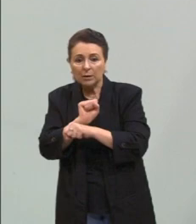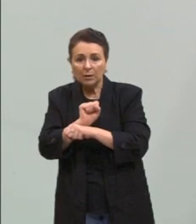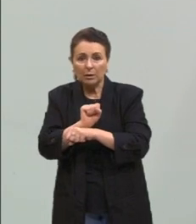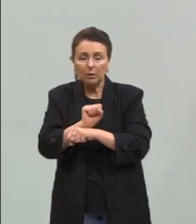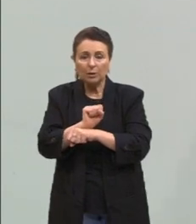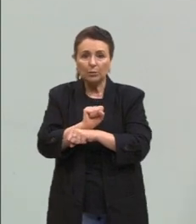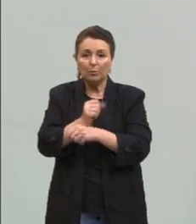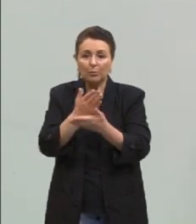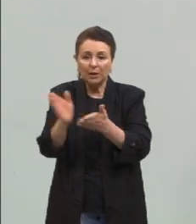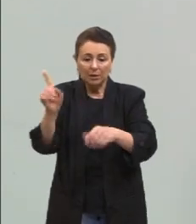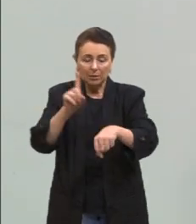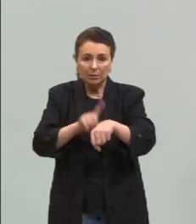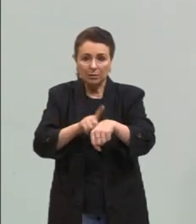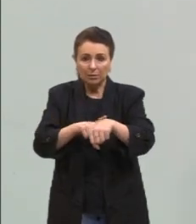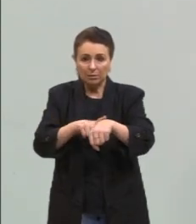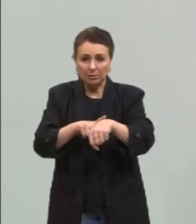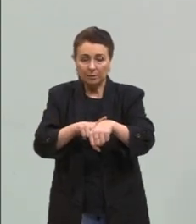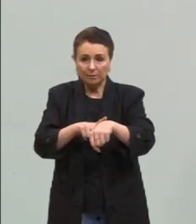não fica se